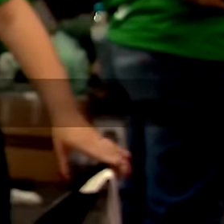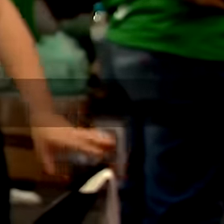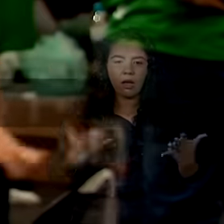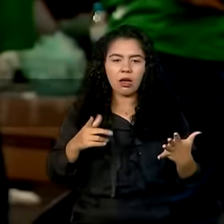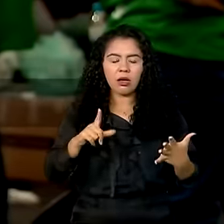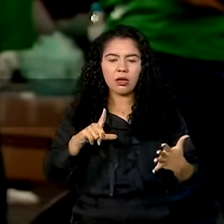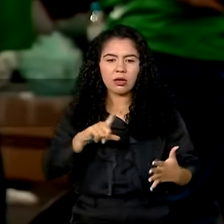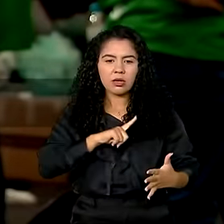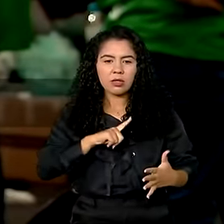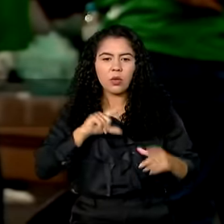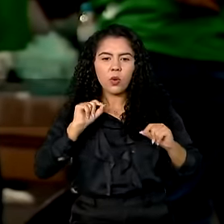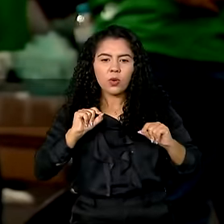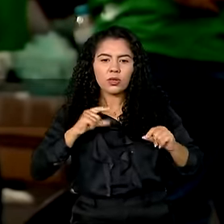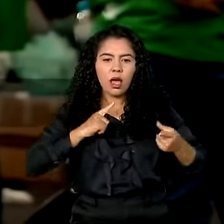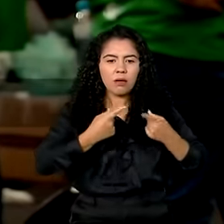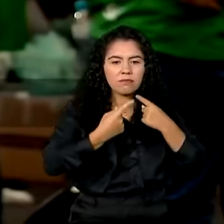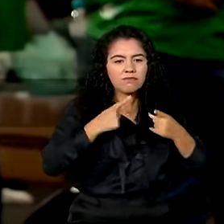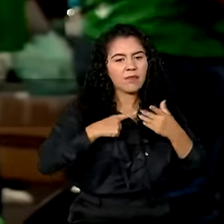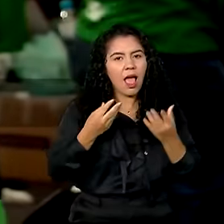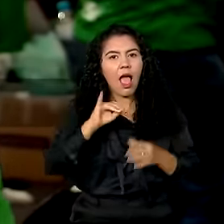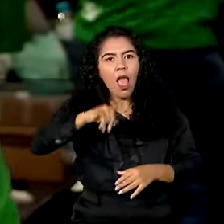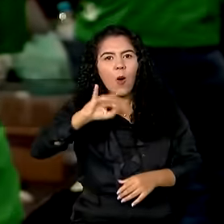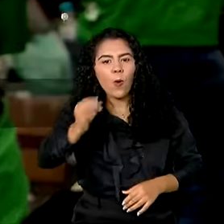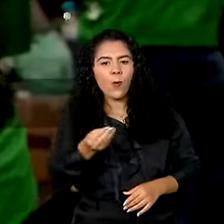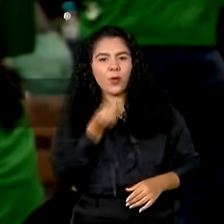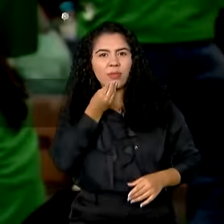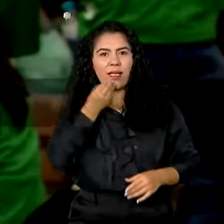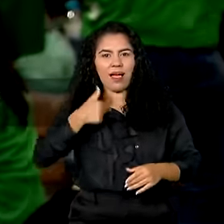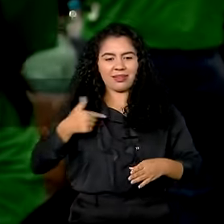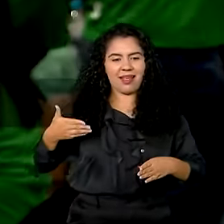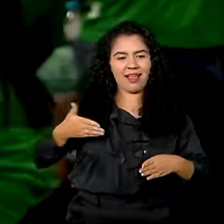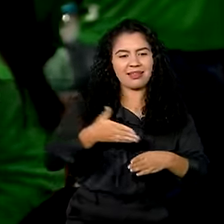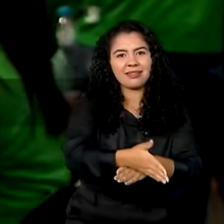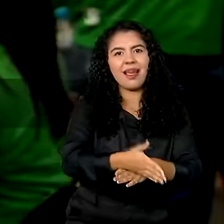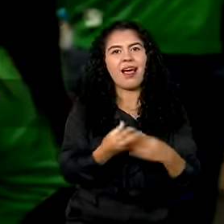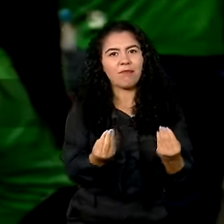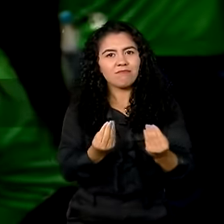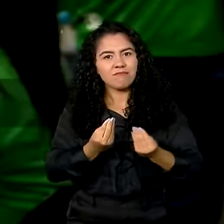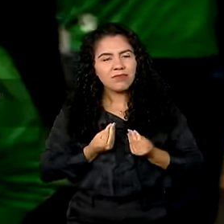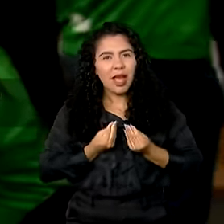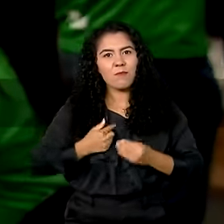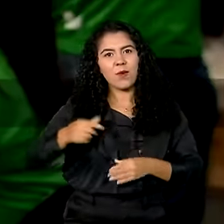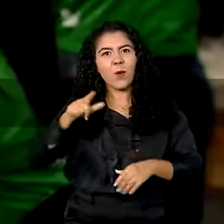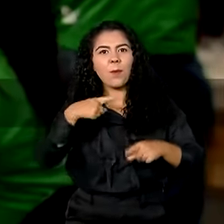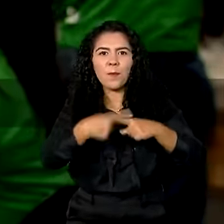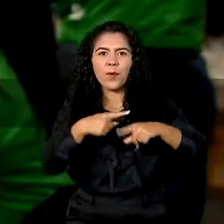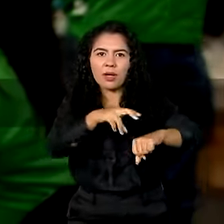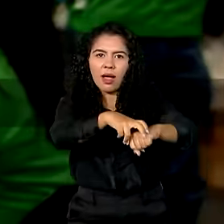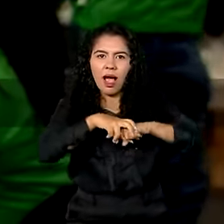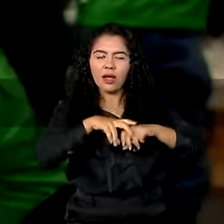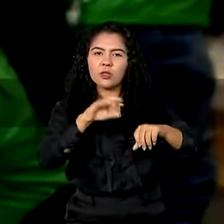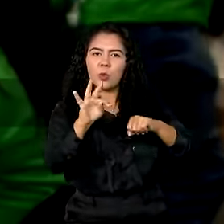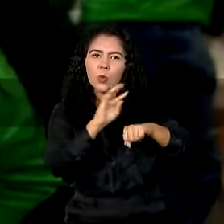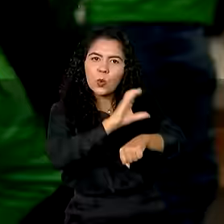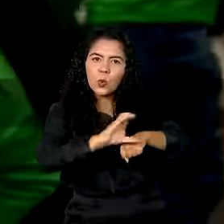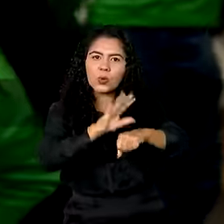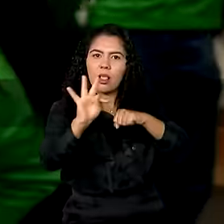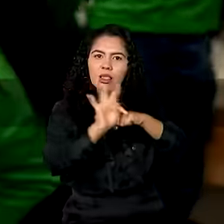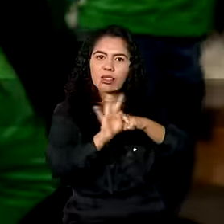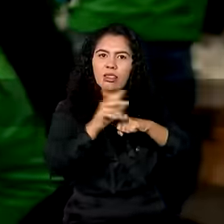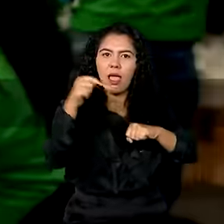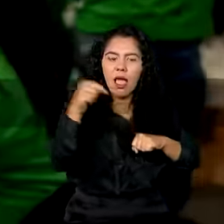binacionalidade me abriu as portas, há mais oportunidades, porque estou fazendo um curso técnico, que é informática para a internet,